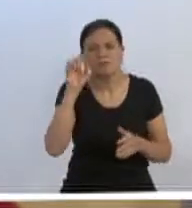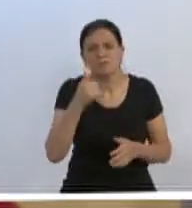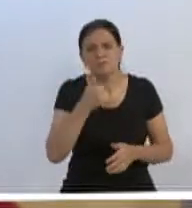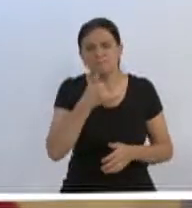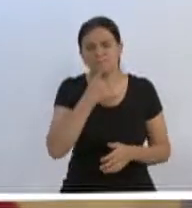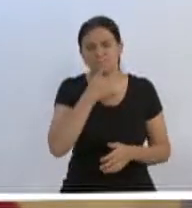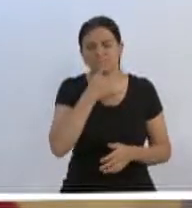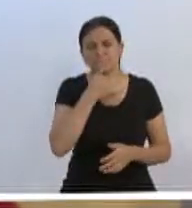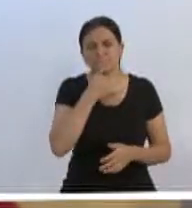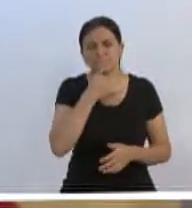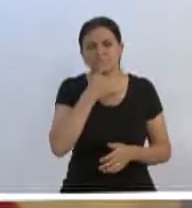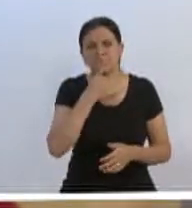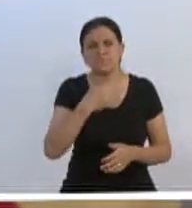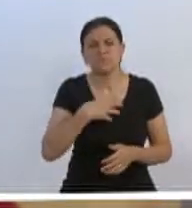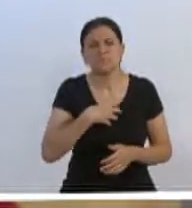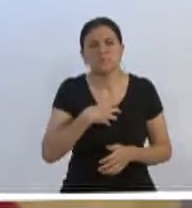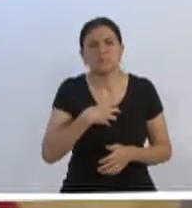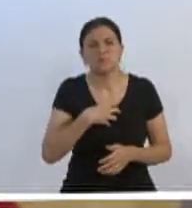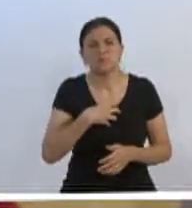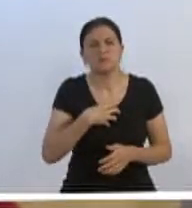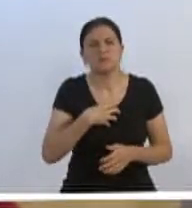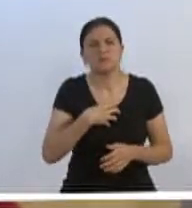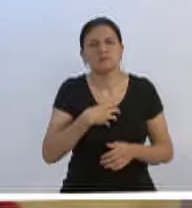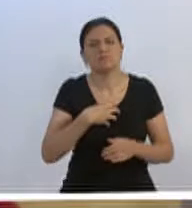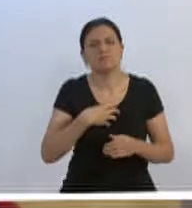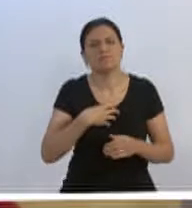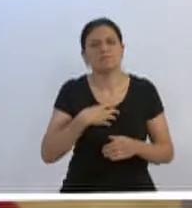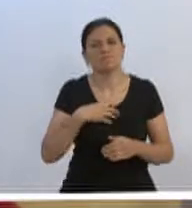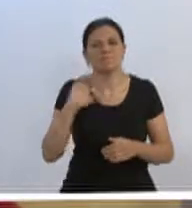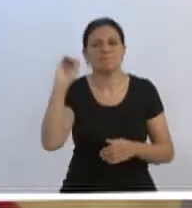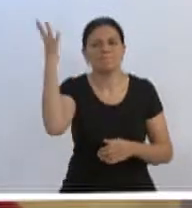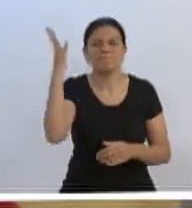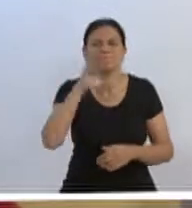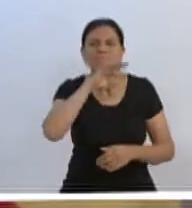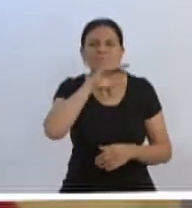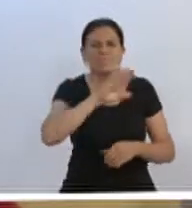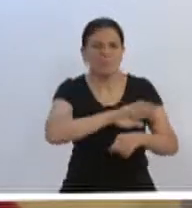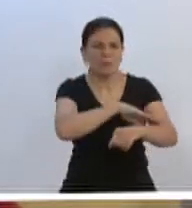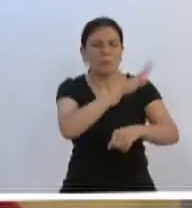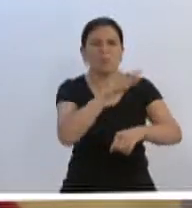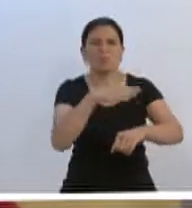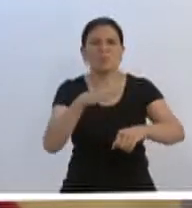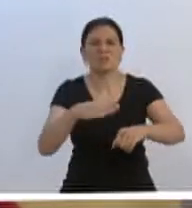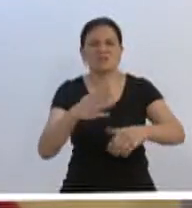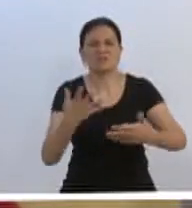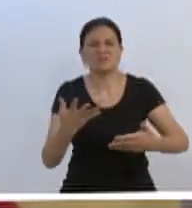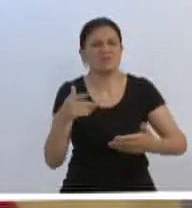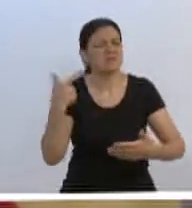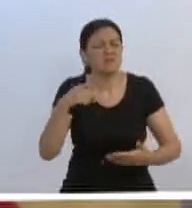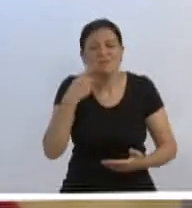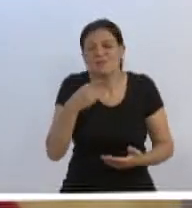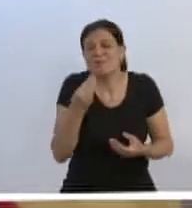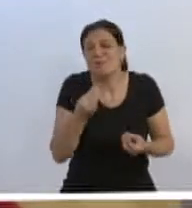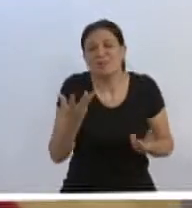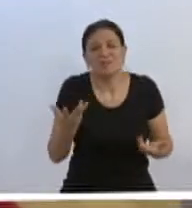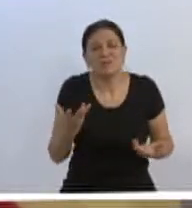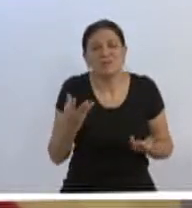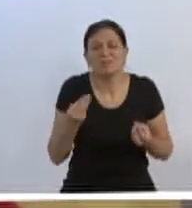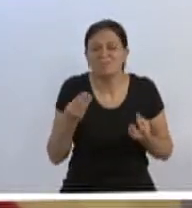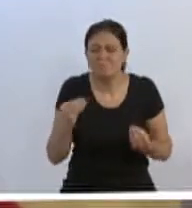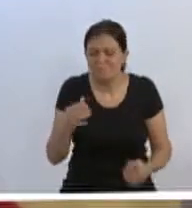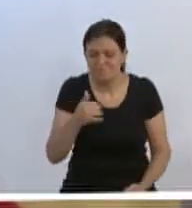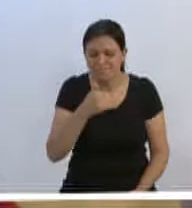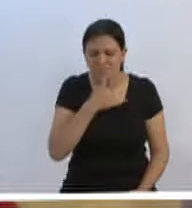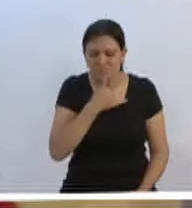de todas as vítimas de mais uma grande tragédia ocorrida em nosso país, em Brumadinho. Onde não tem o que se falar sobre algo tão triste,